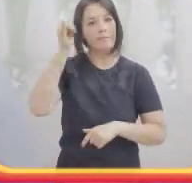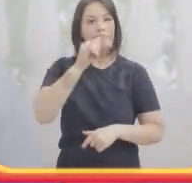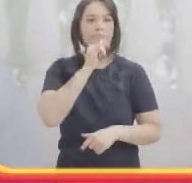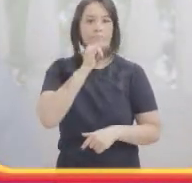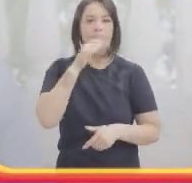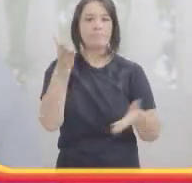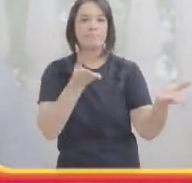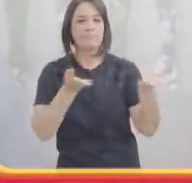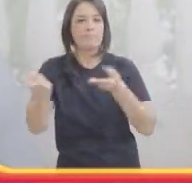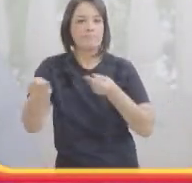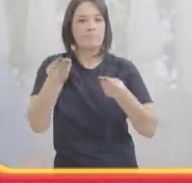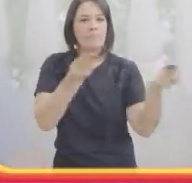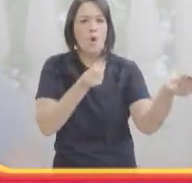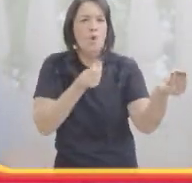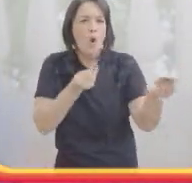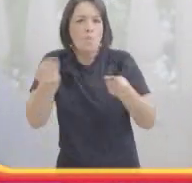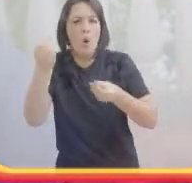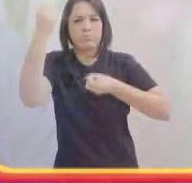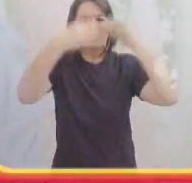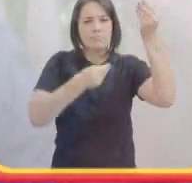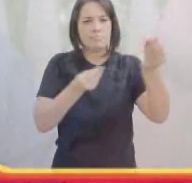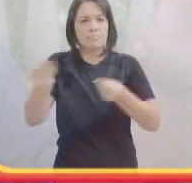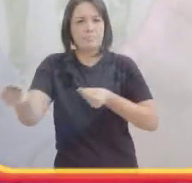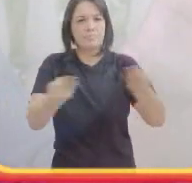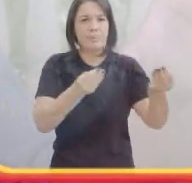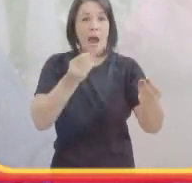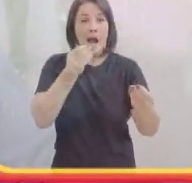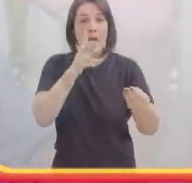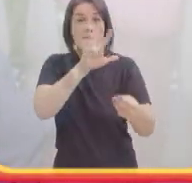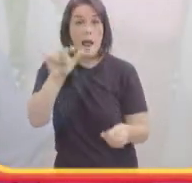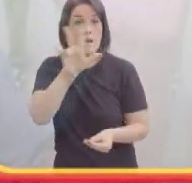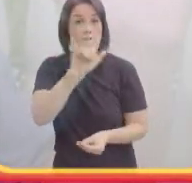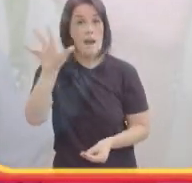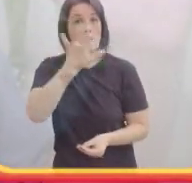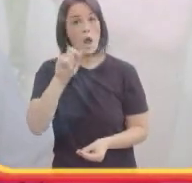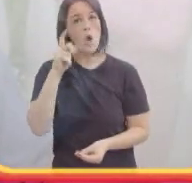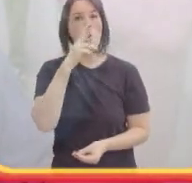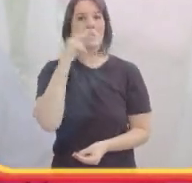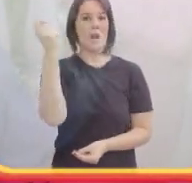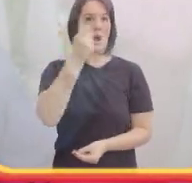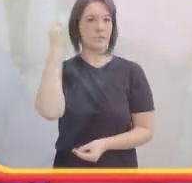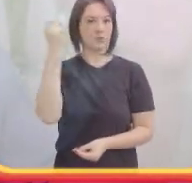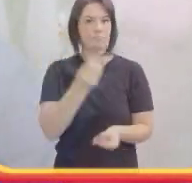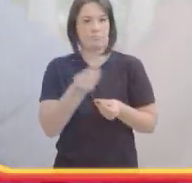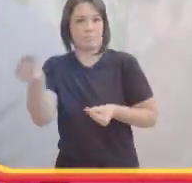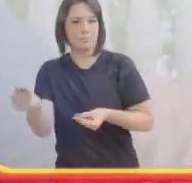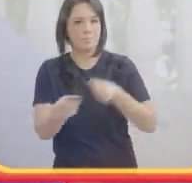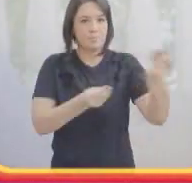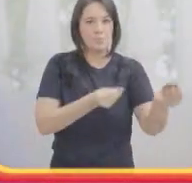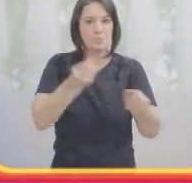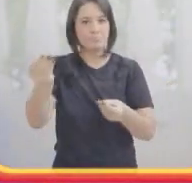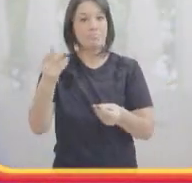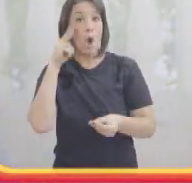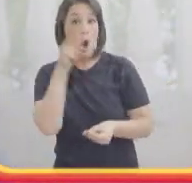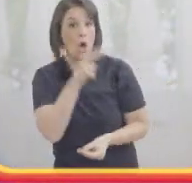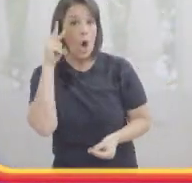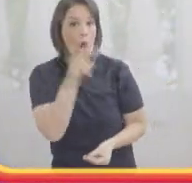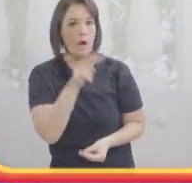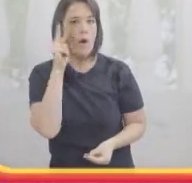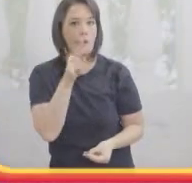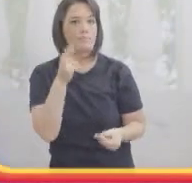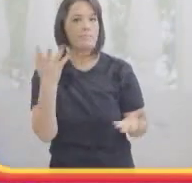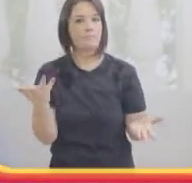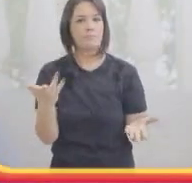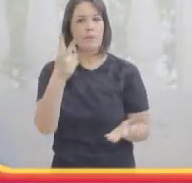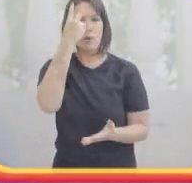jogada vai se desenhando muito espetacular, ele para de narrar e fica maluco. É uma coisa tipo, lá vai Ronaldinho Gaúcho, passou